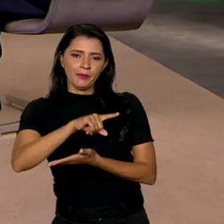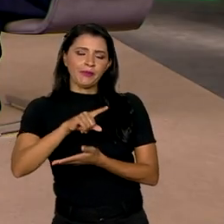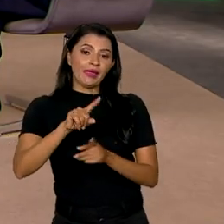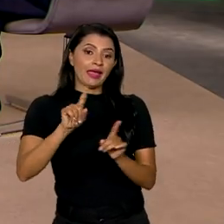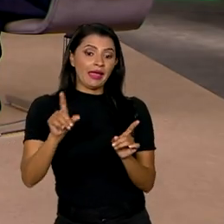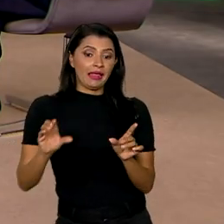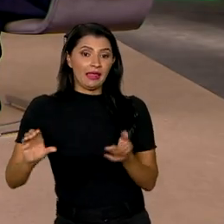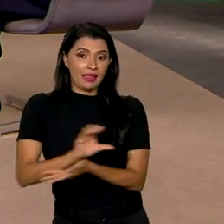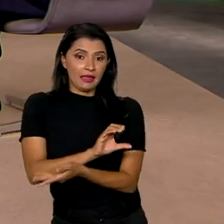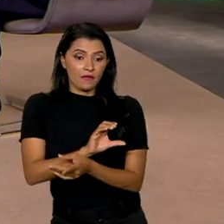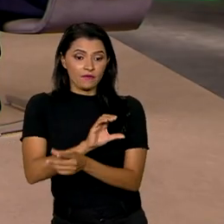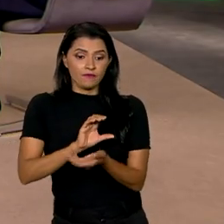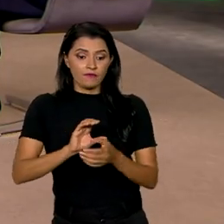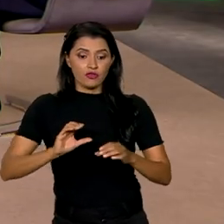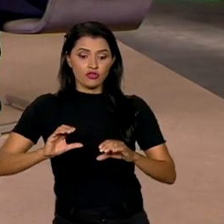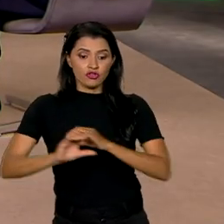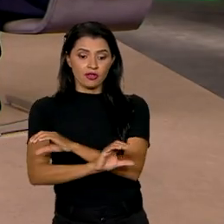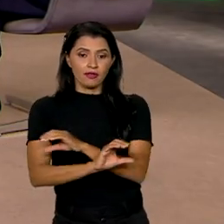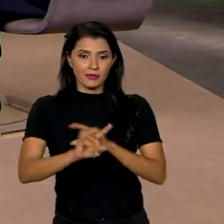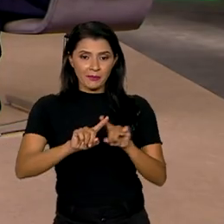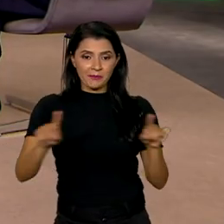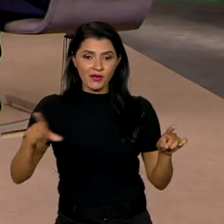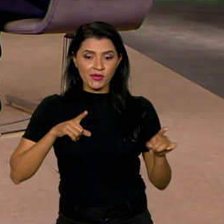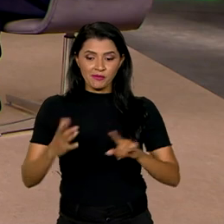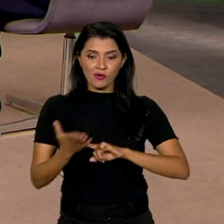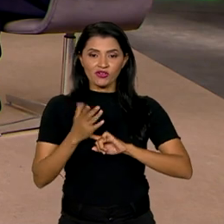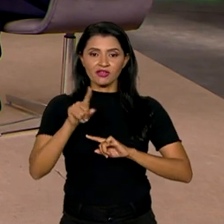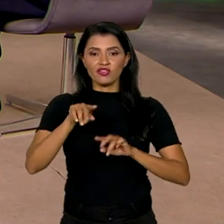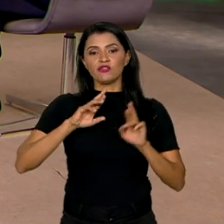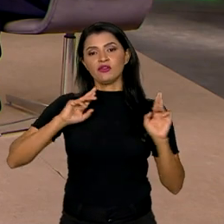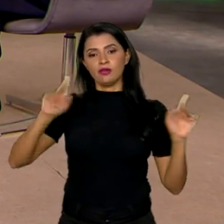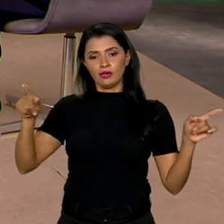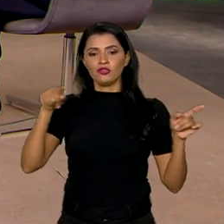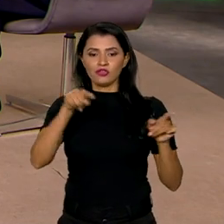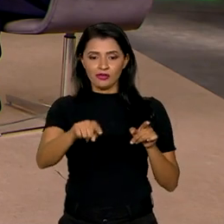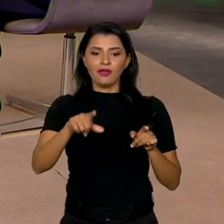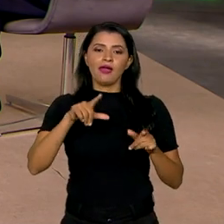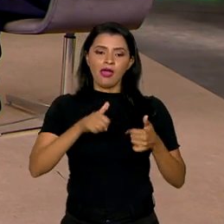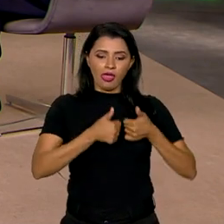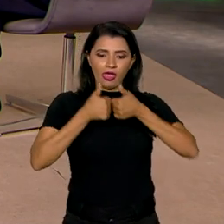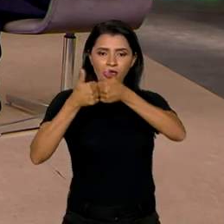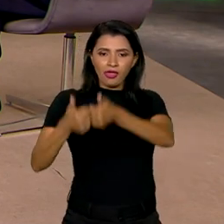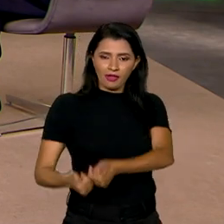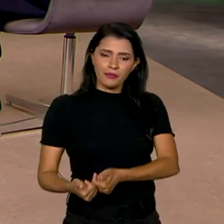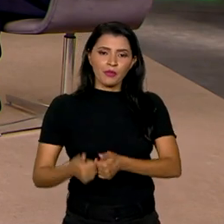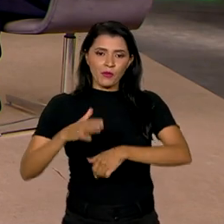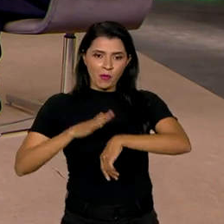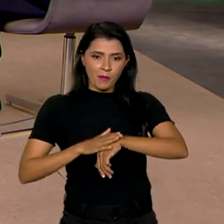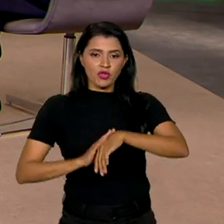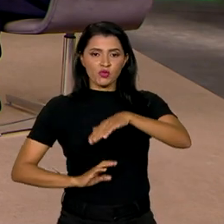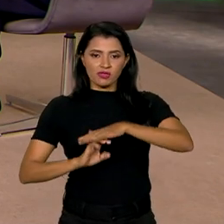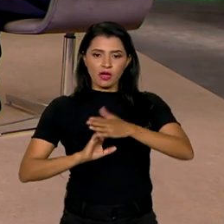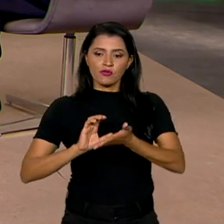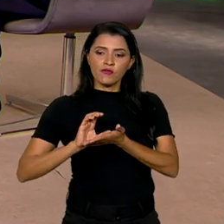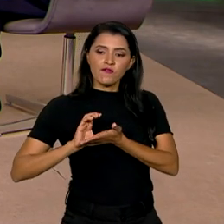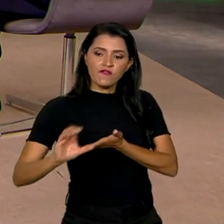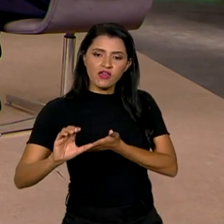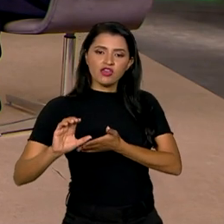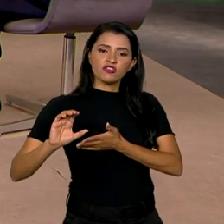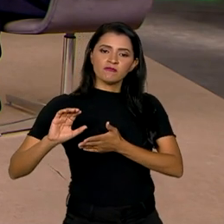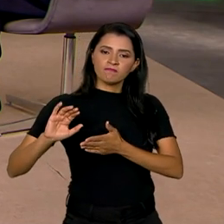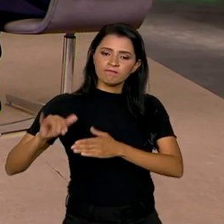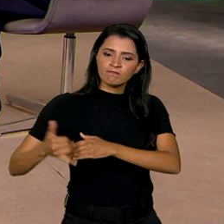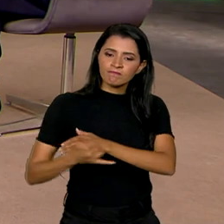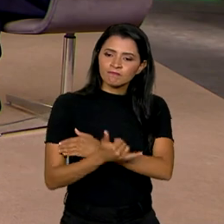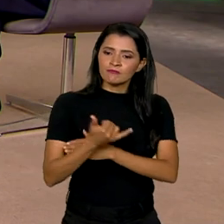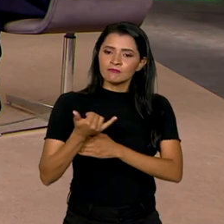o que a evidência empírica avassaladora mostra é o contrário. É o efeito crowding in. Ou seja, quando o Estado investe em infraestrutura,